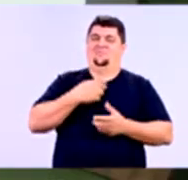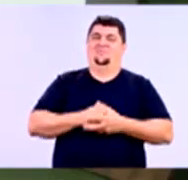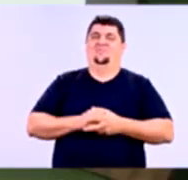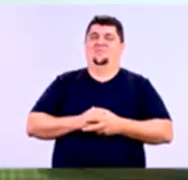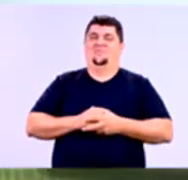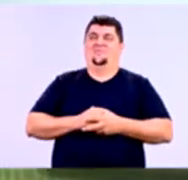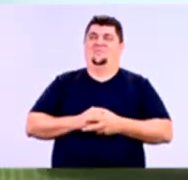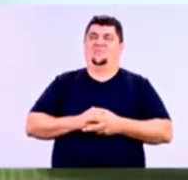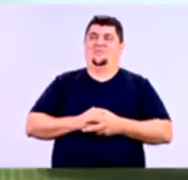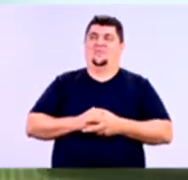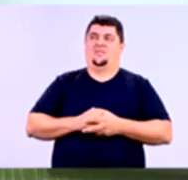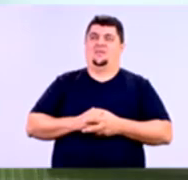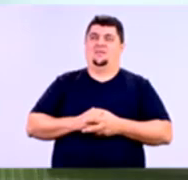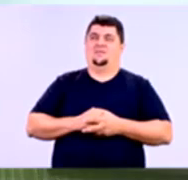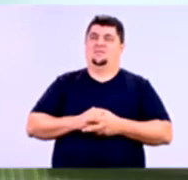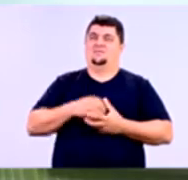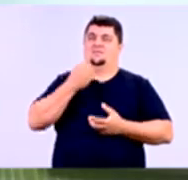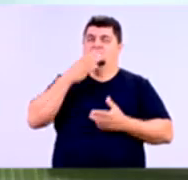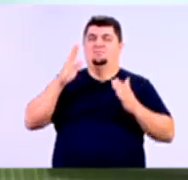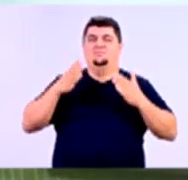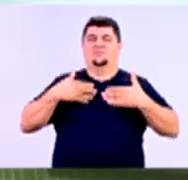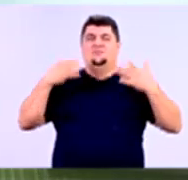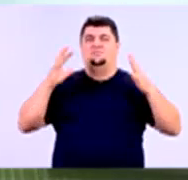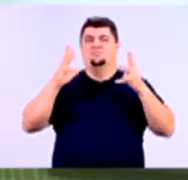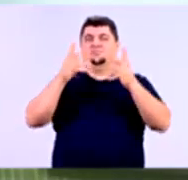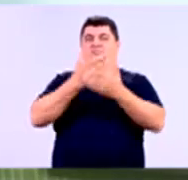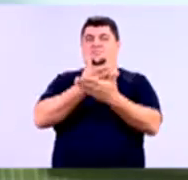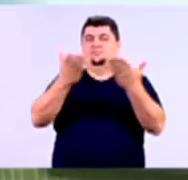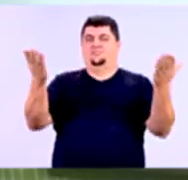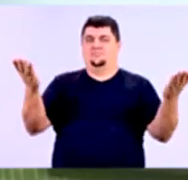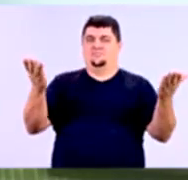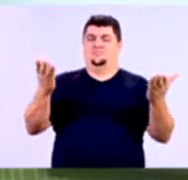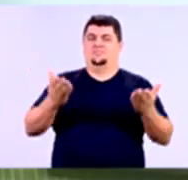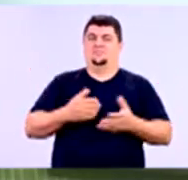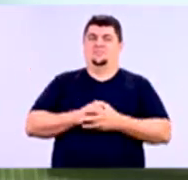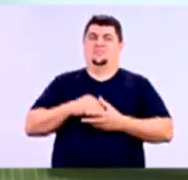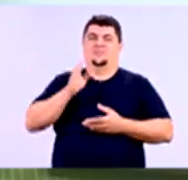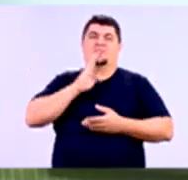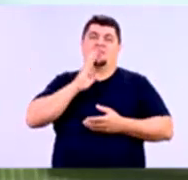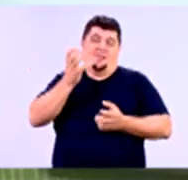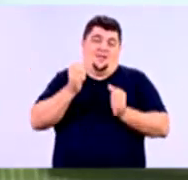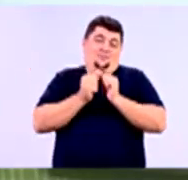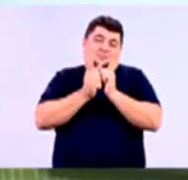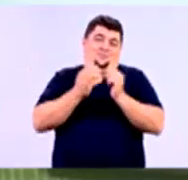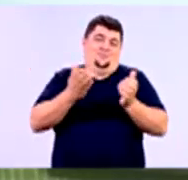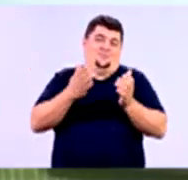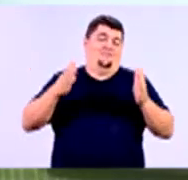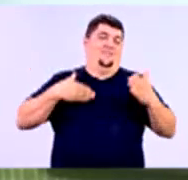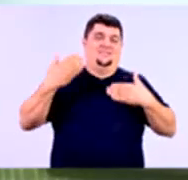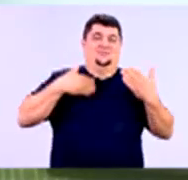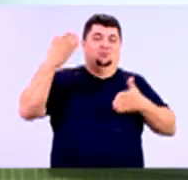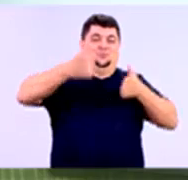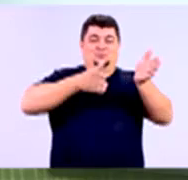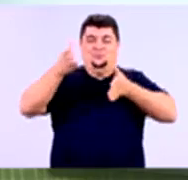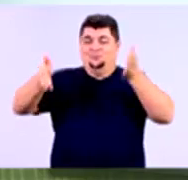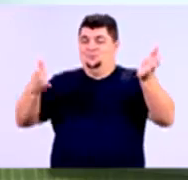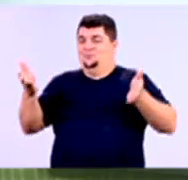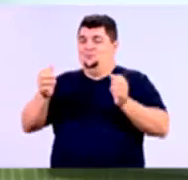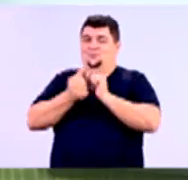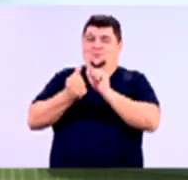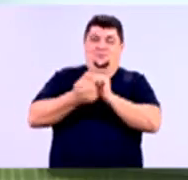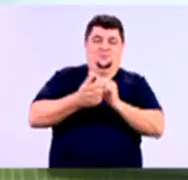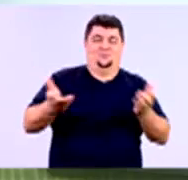Valeu, gente. Boa confraternização para todos vocês. Muito legal. Queria estar aí com vocês em todas essas festas, né? Participando das